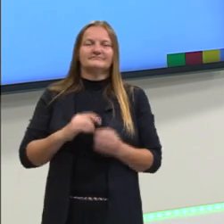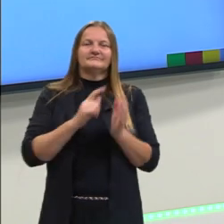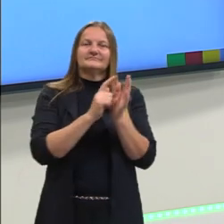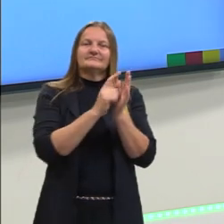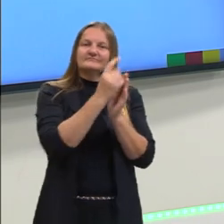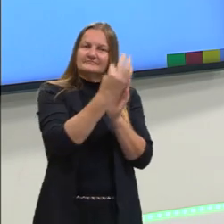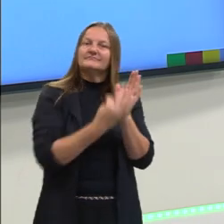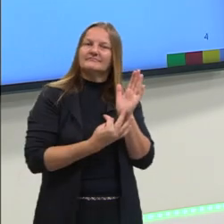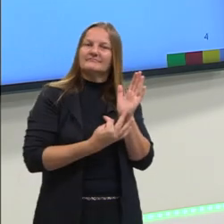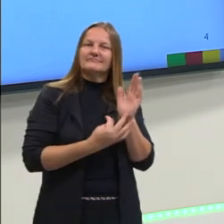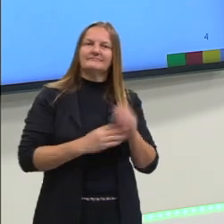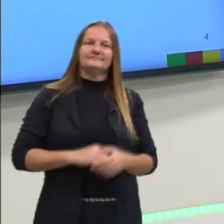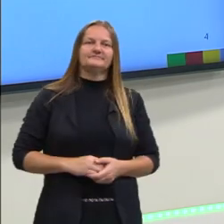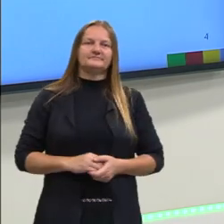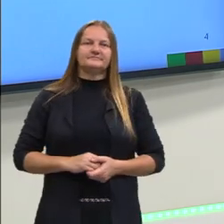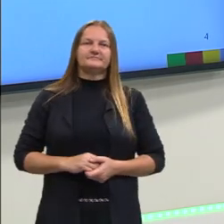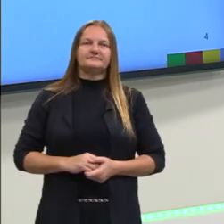textual.